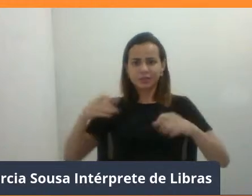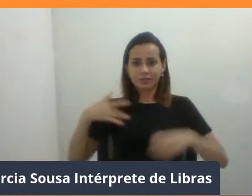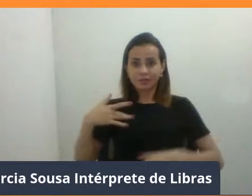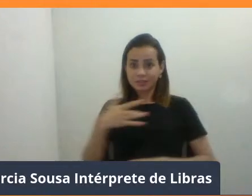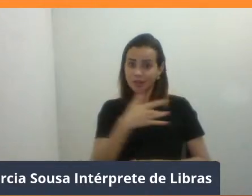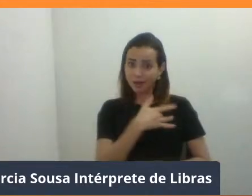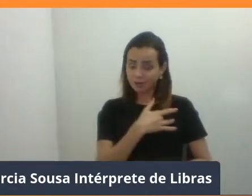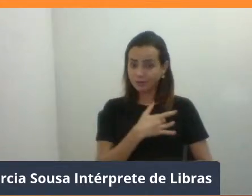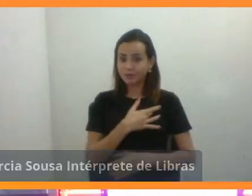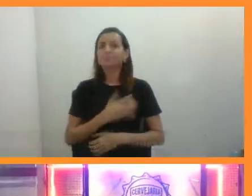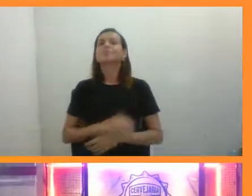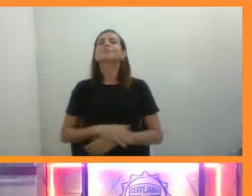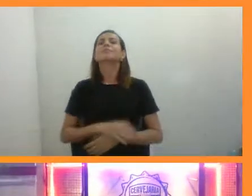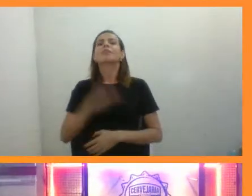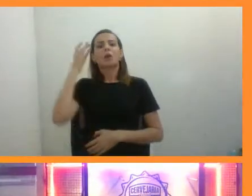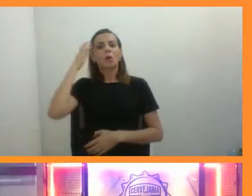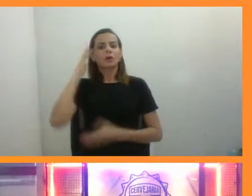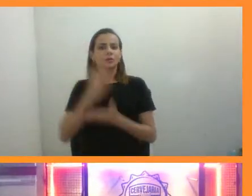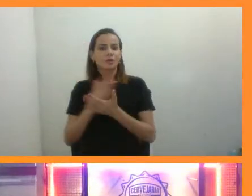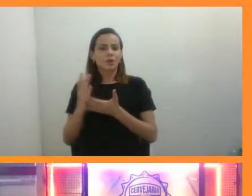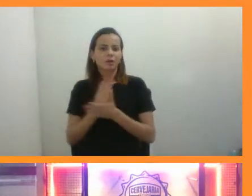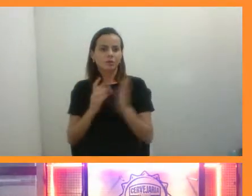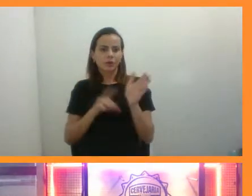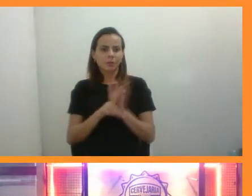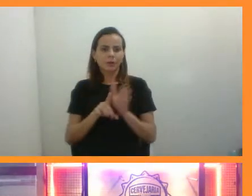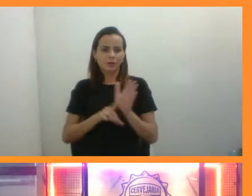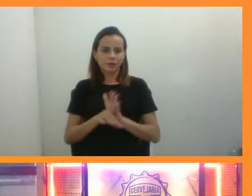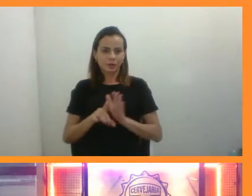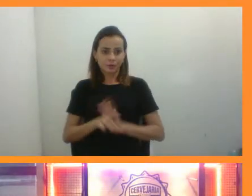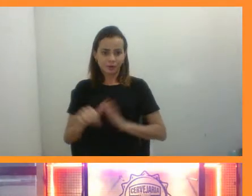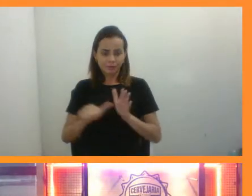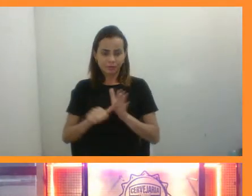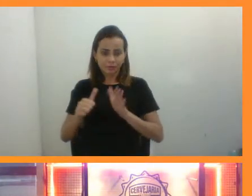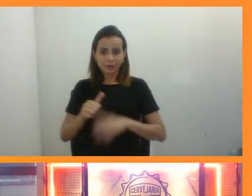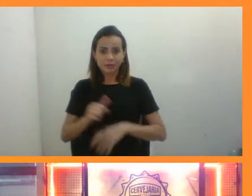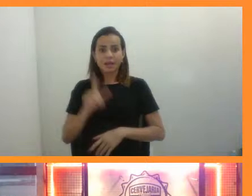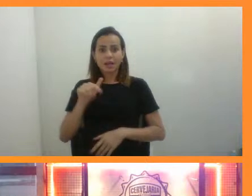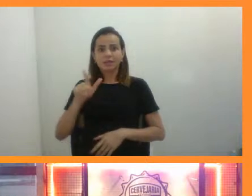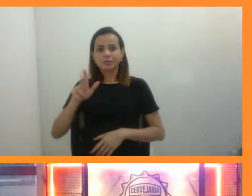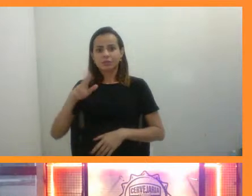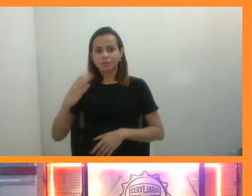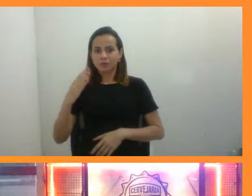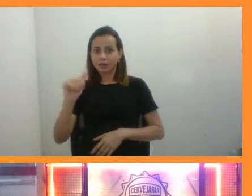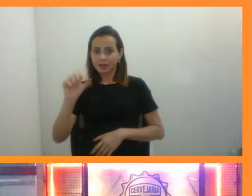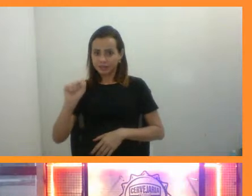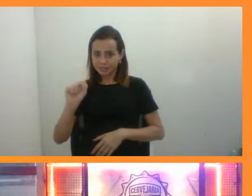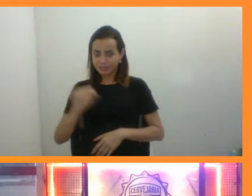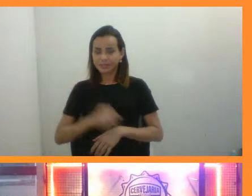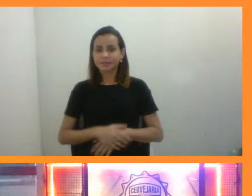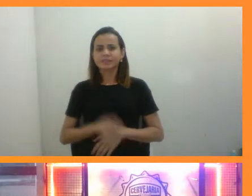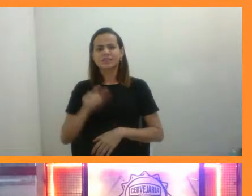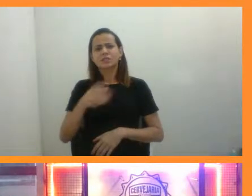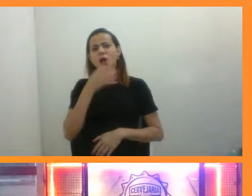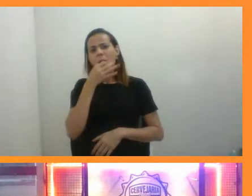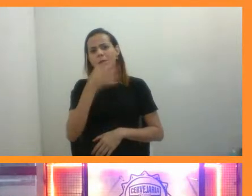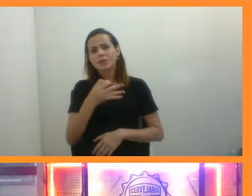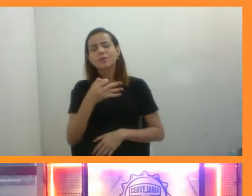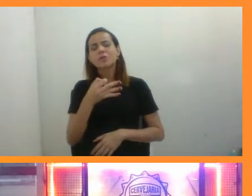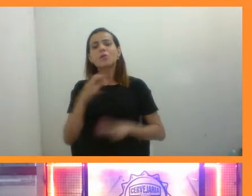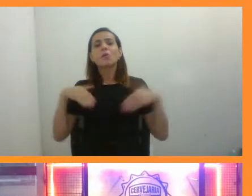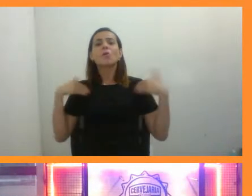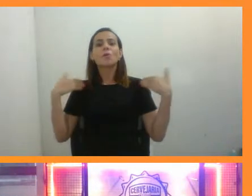algumas perguntas aqui das pessoas que estão nos assistindo. A primeira pergunta é do Lucas Costa. Na sua opinião, quais